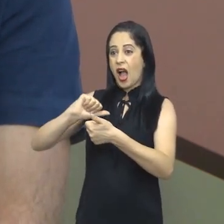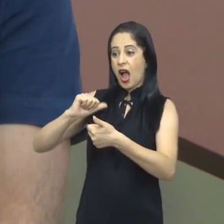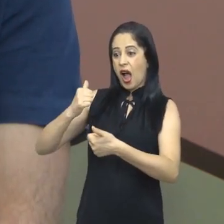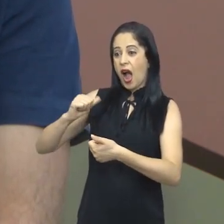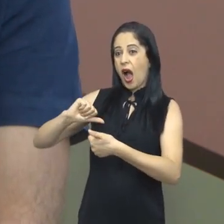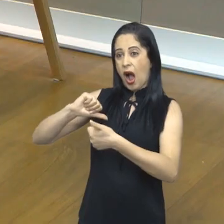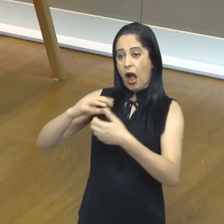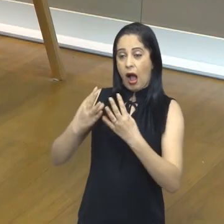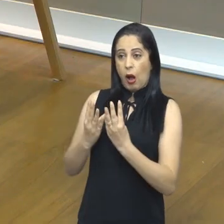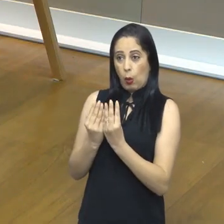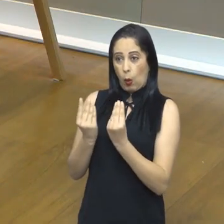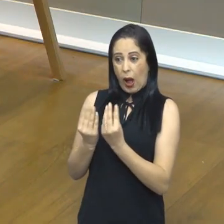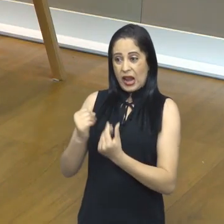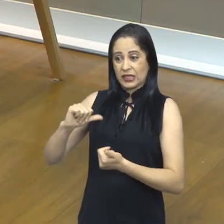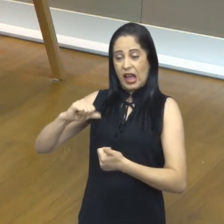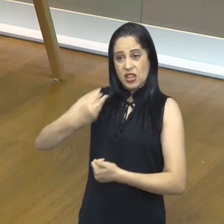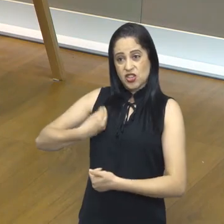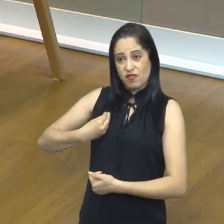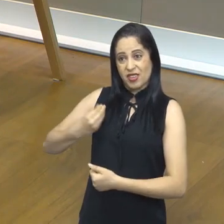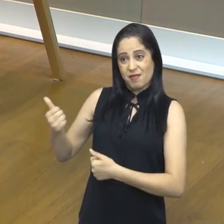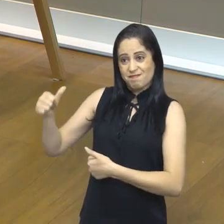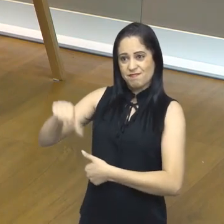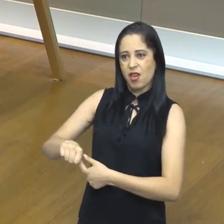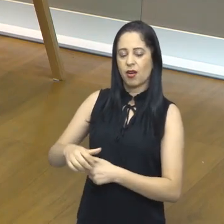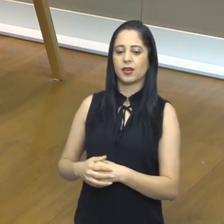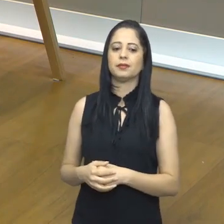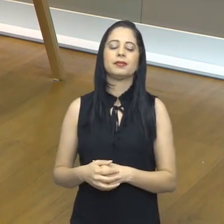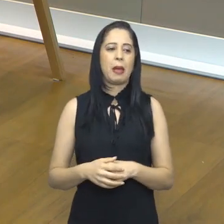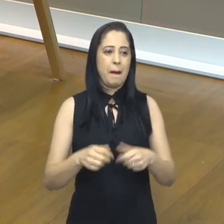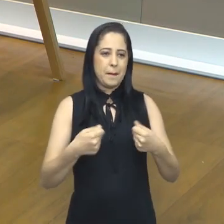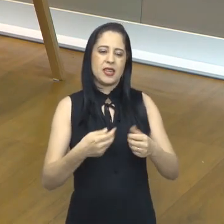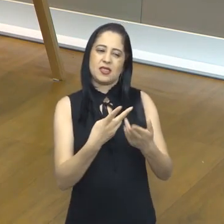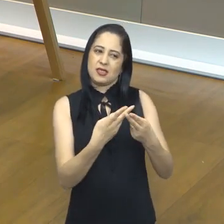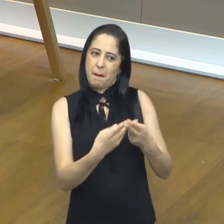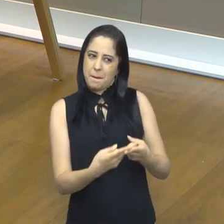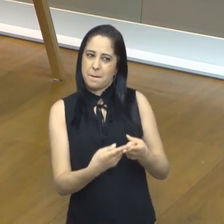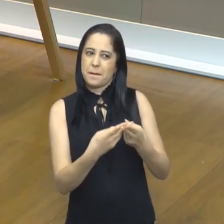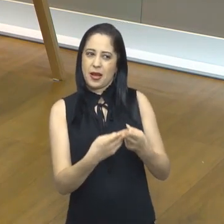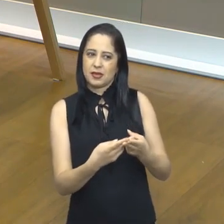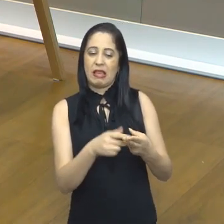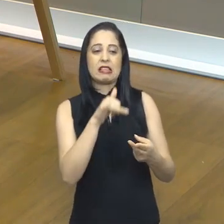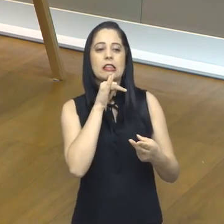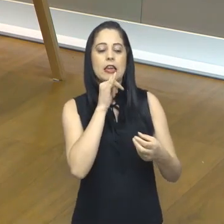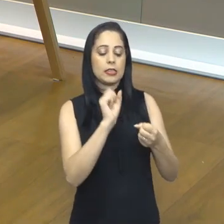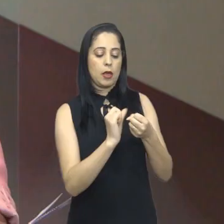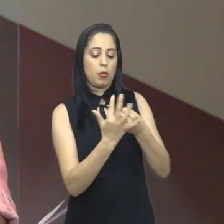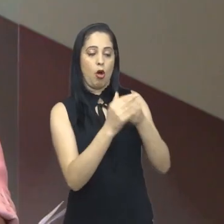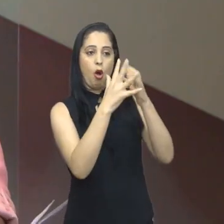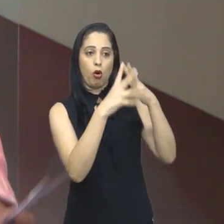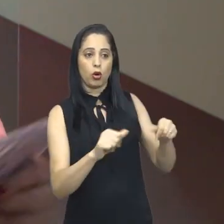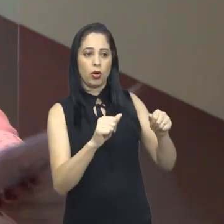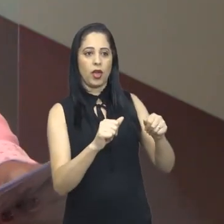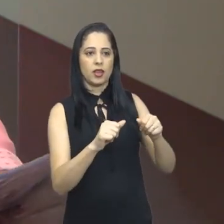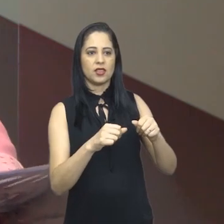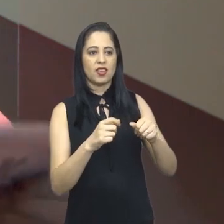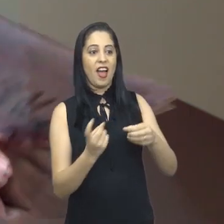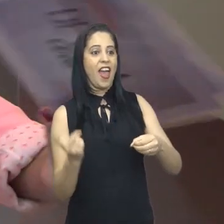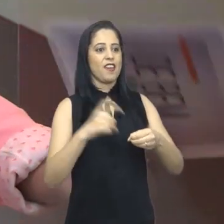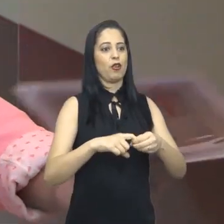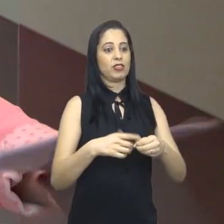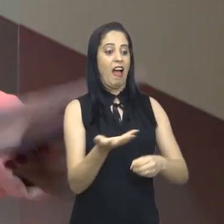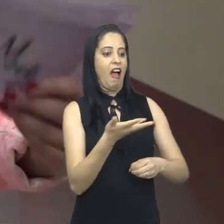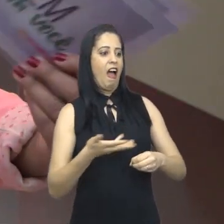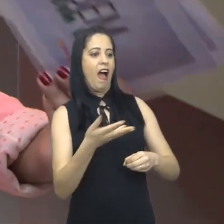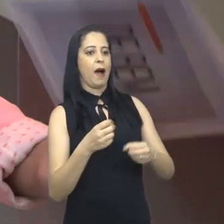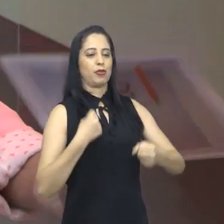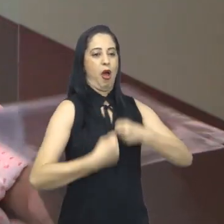piora a qualidade de vida para esse tipo desses pacientes. E precisa de paciência, tem que ter um pouquinho de paciência, né? Não dá para sair de um pós-Covid já querendo, por exemplo, uma pessoa